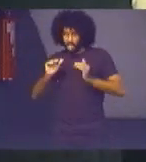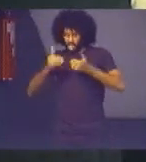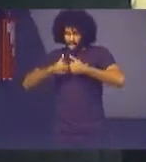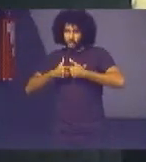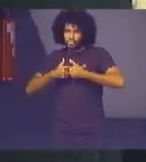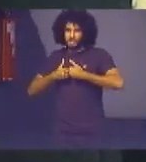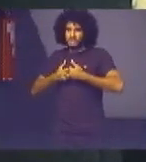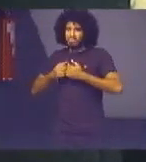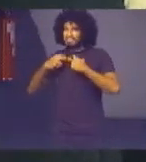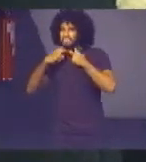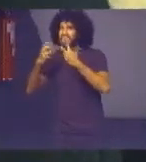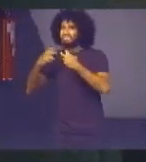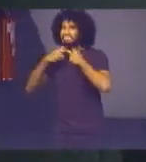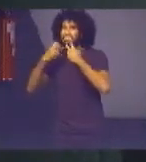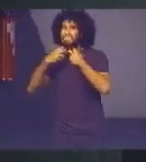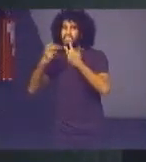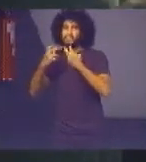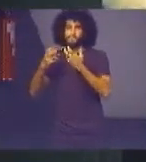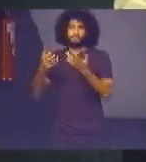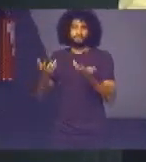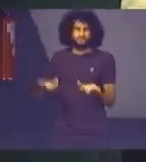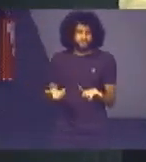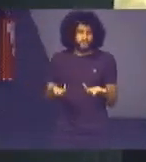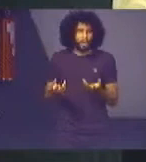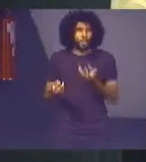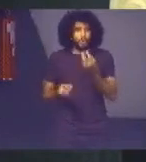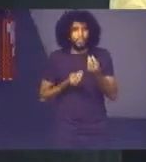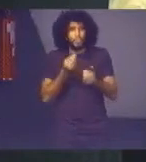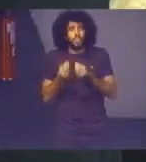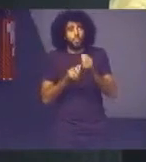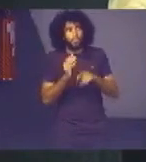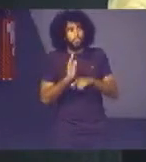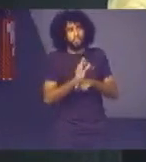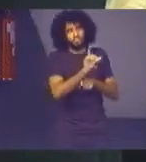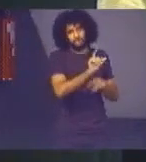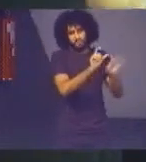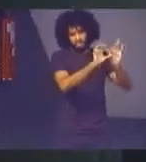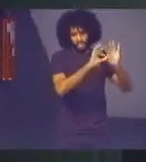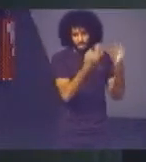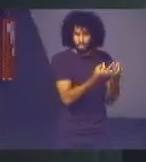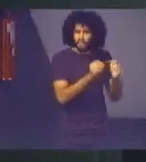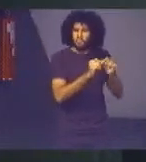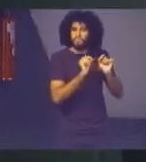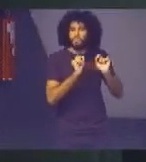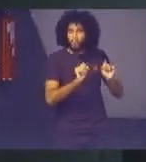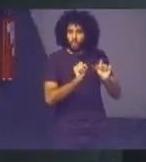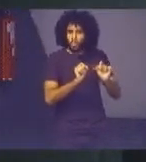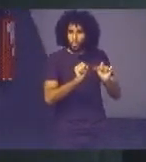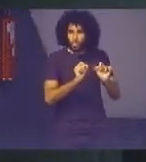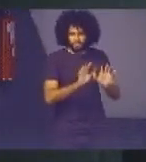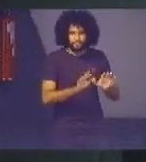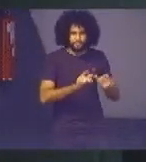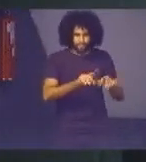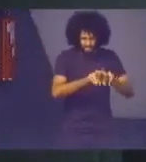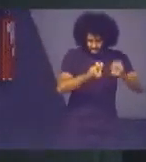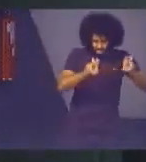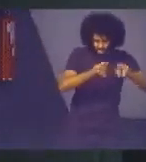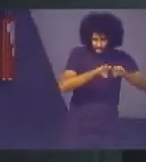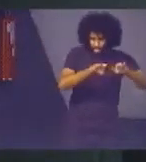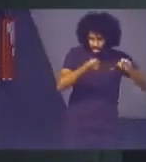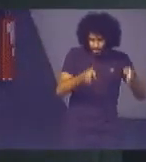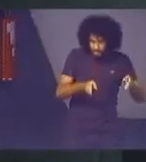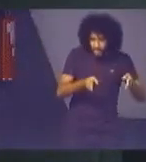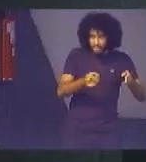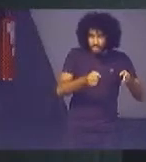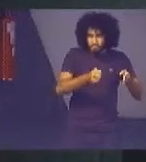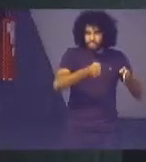para que ela possa atender aquela família o que ela faz ela pega a caneca que está na mesa e colhe tanto a urina